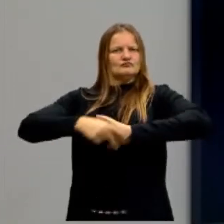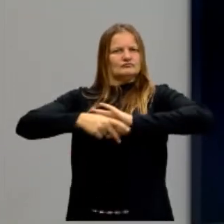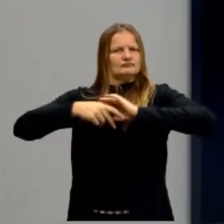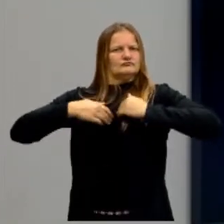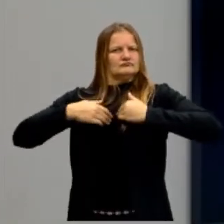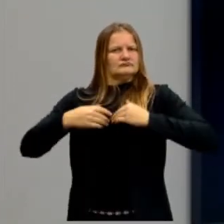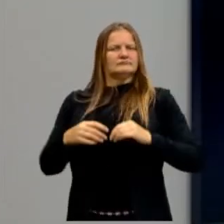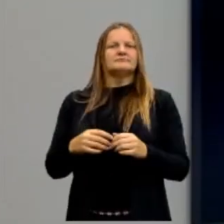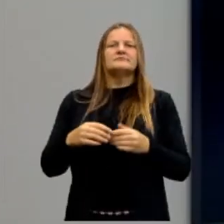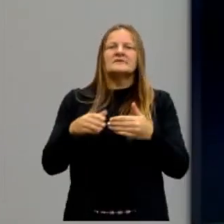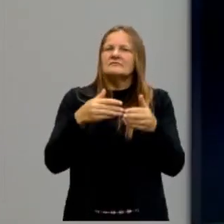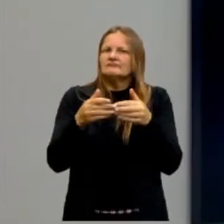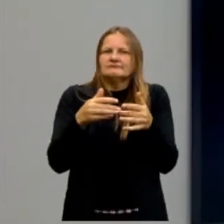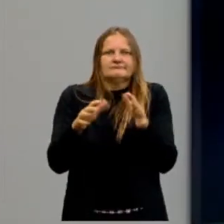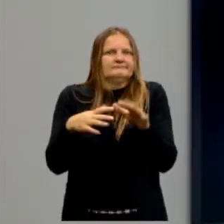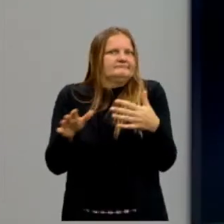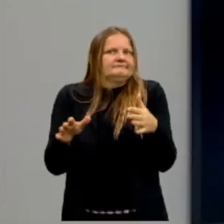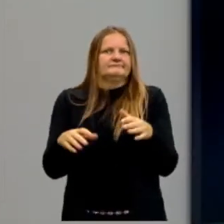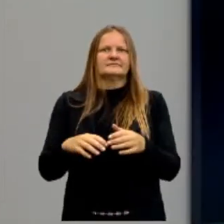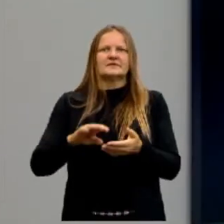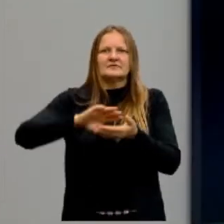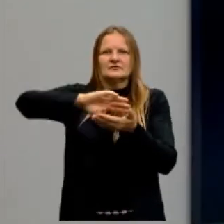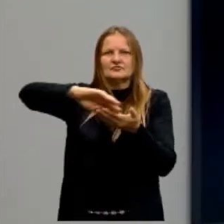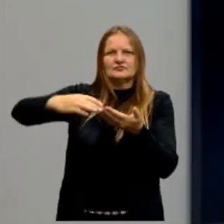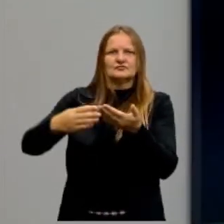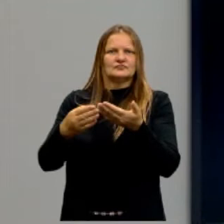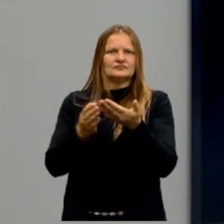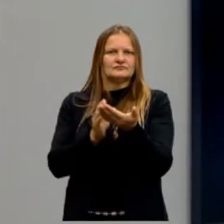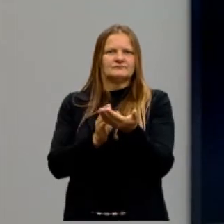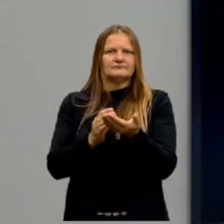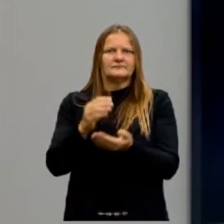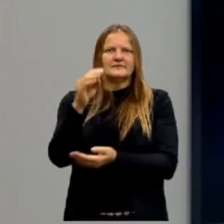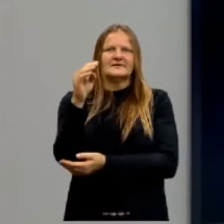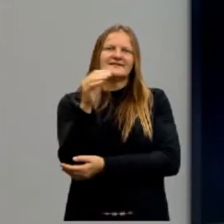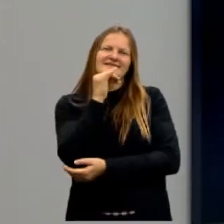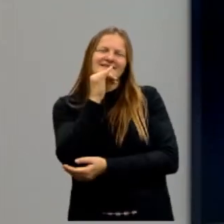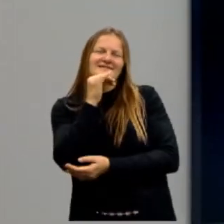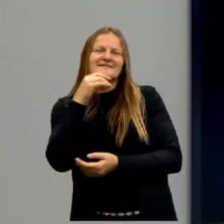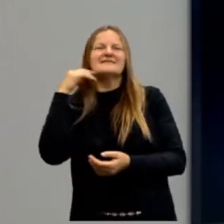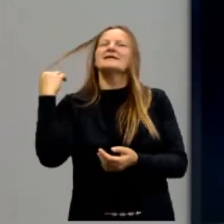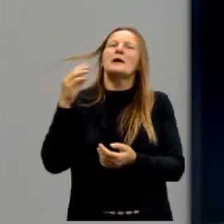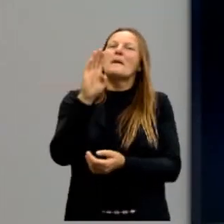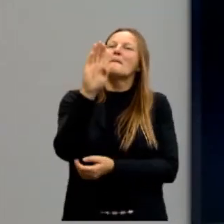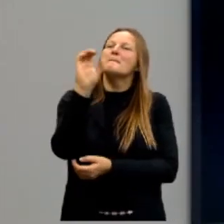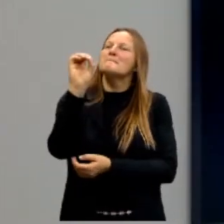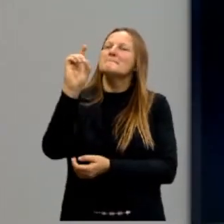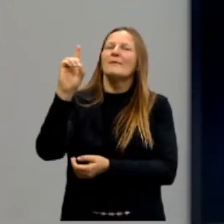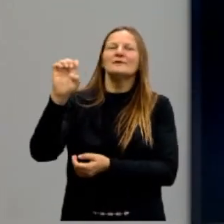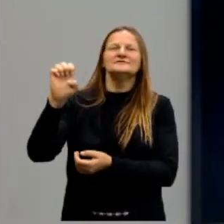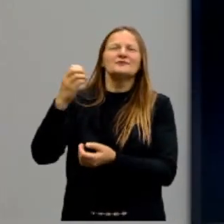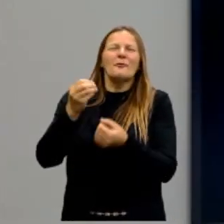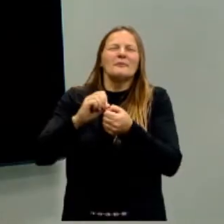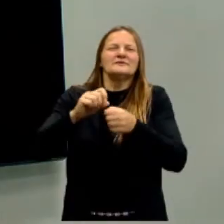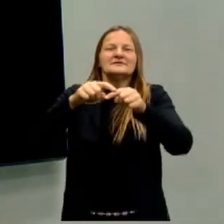adversas, seja colocando um bode na sala. Sabe a piada do bode da sala? Por que o bode na sala? Você tem a sala bem organizada,